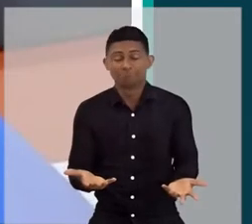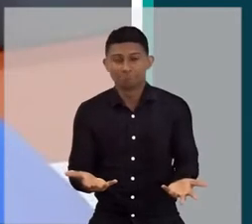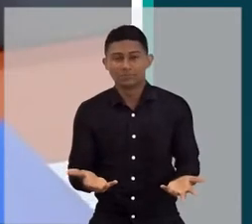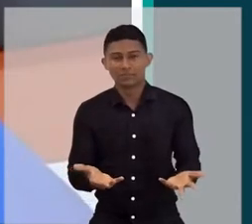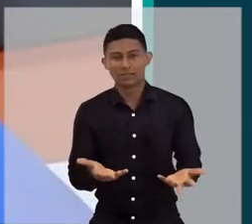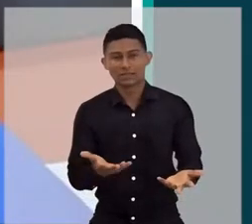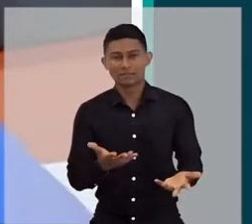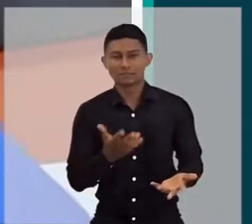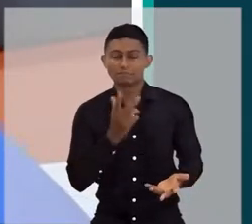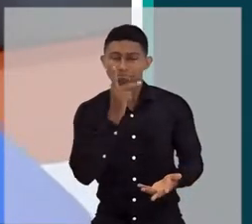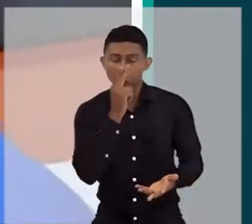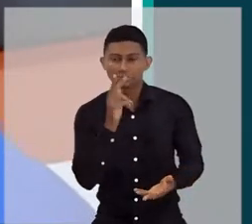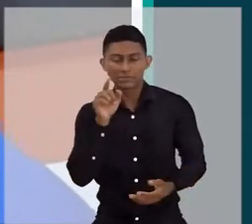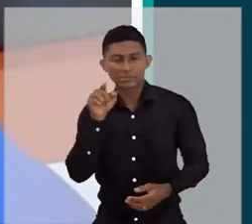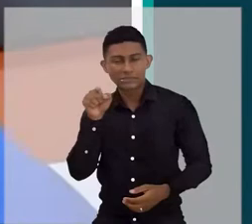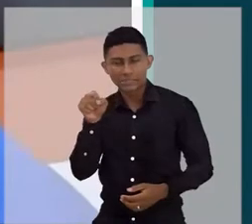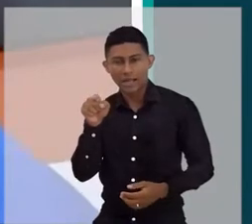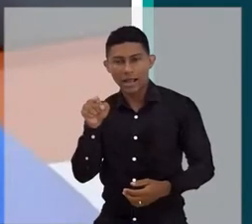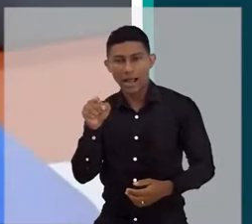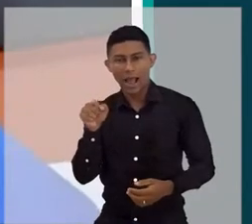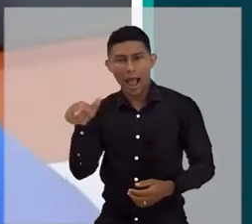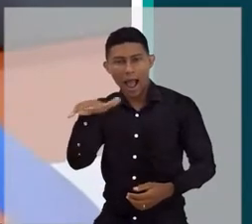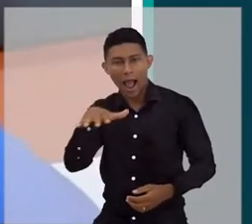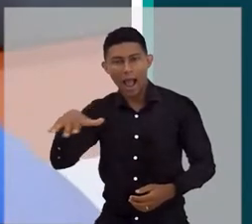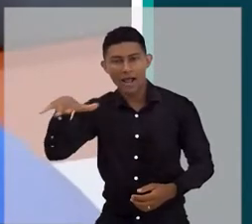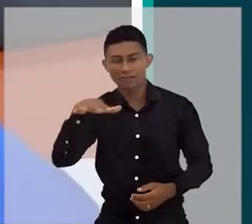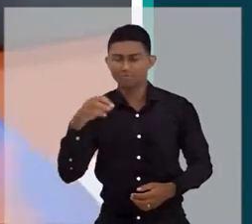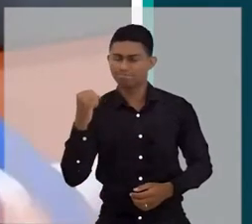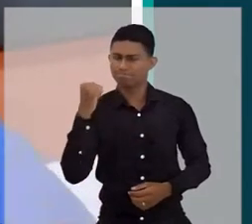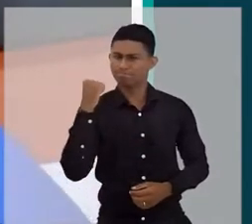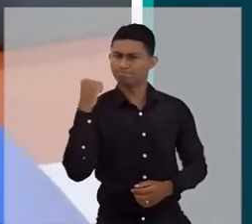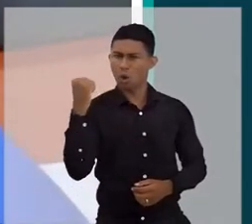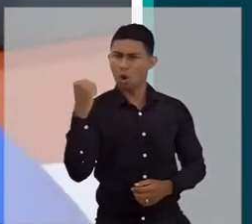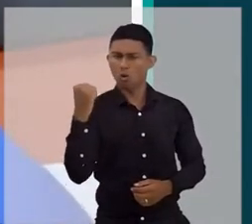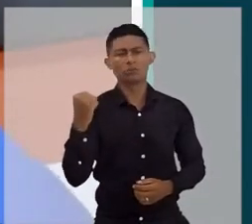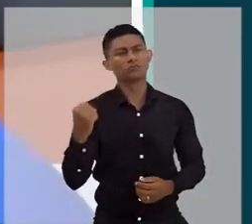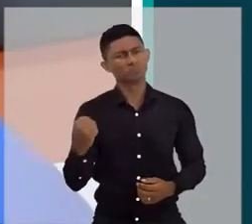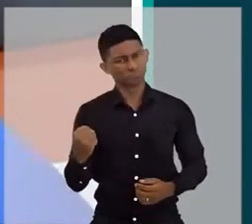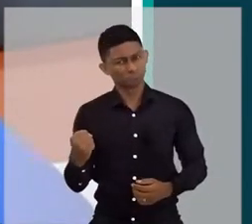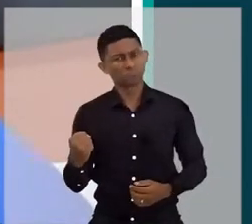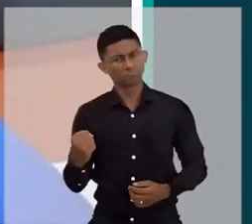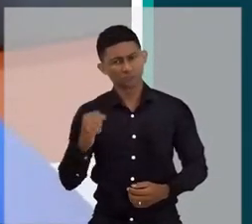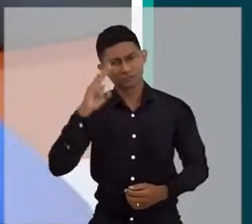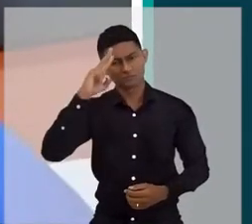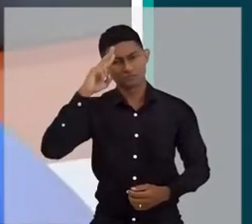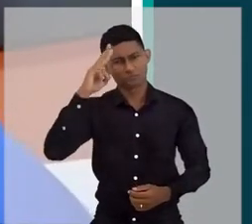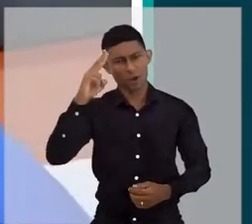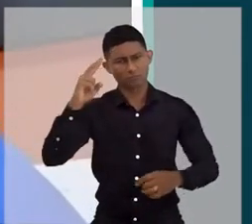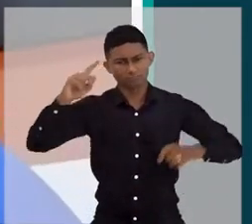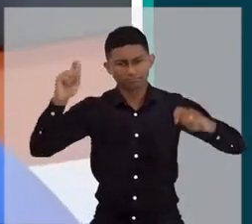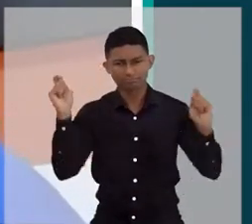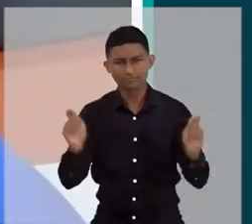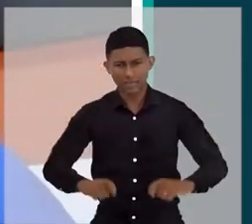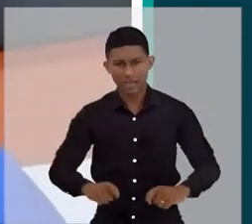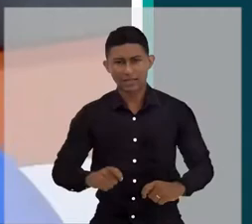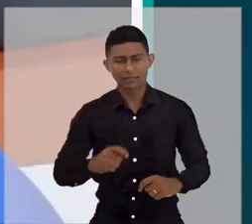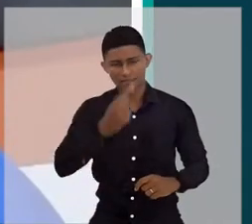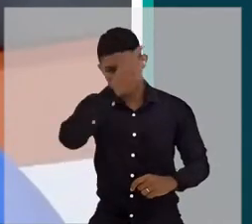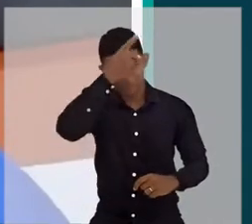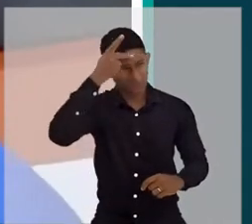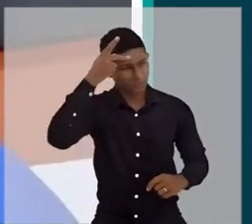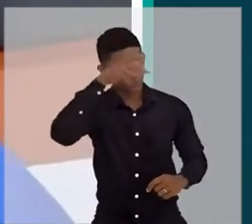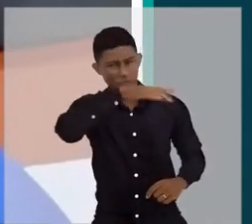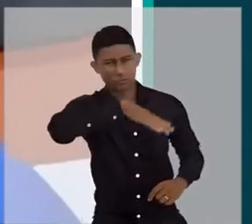sido uma forte ferramenta pra trazer o público